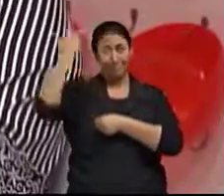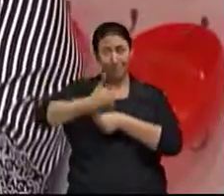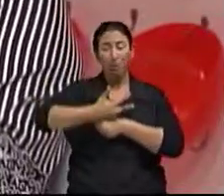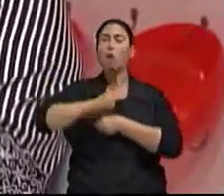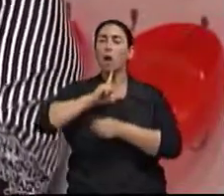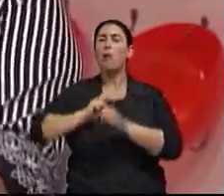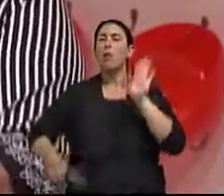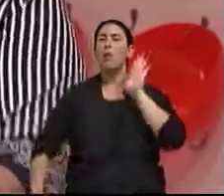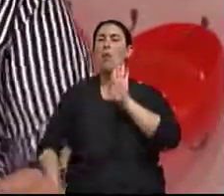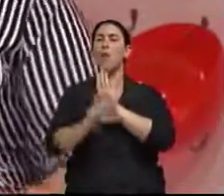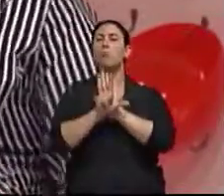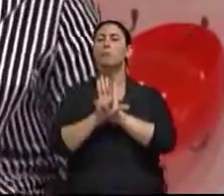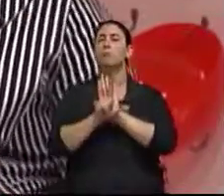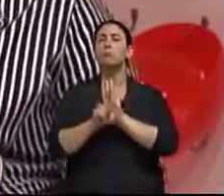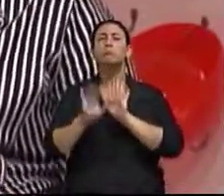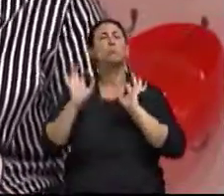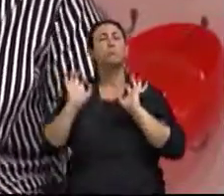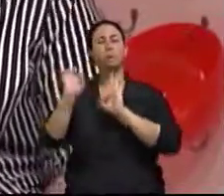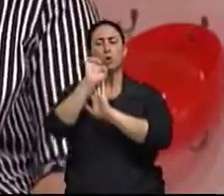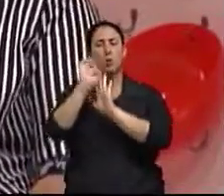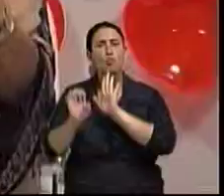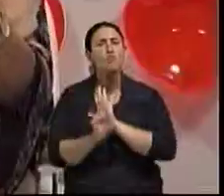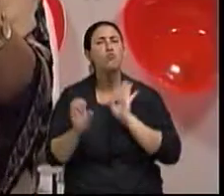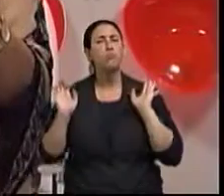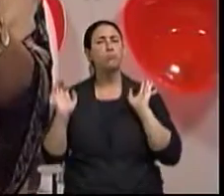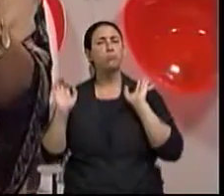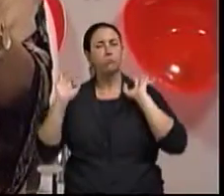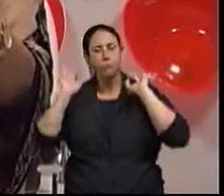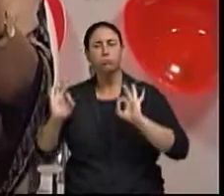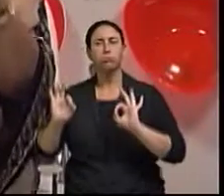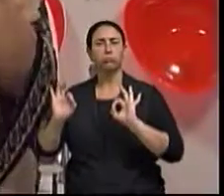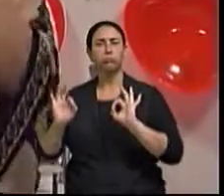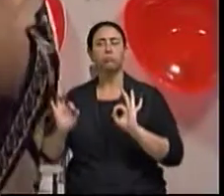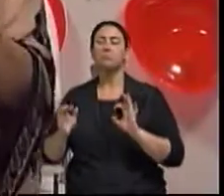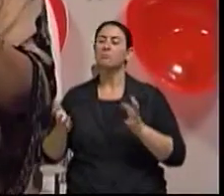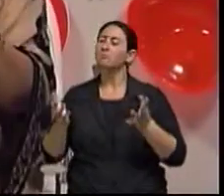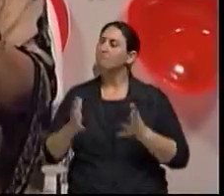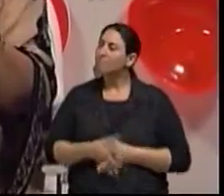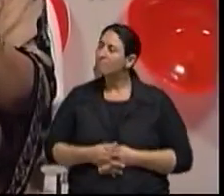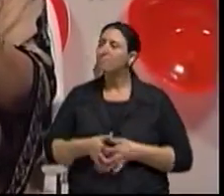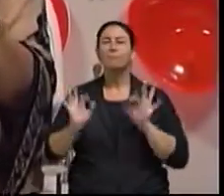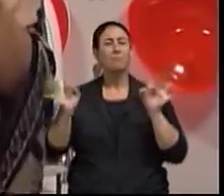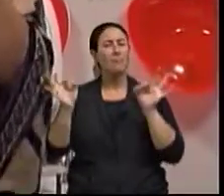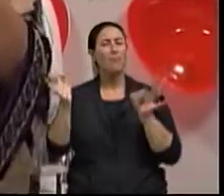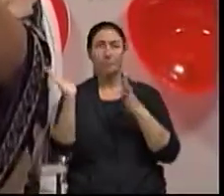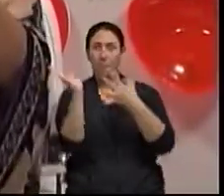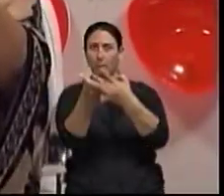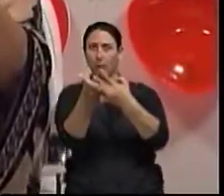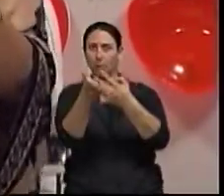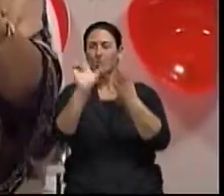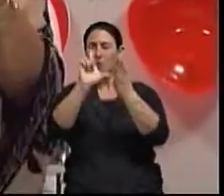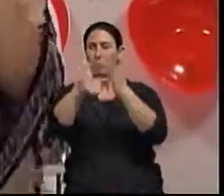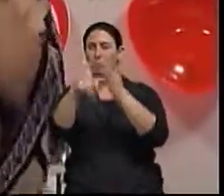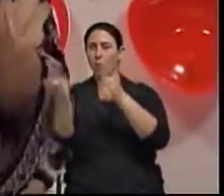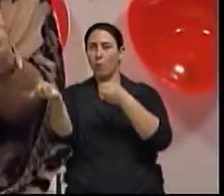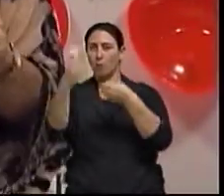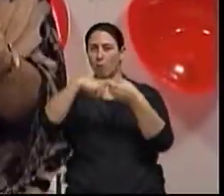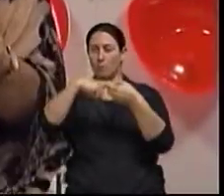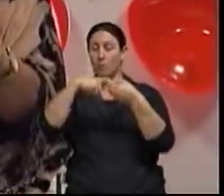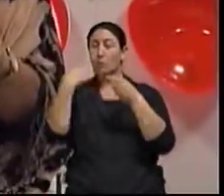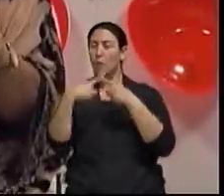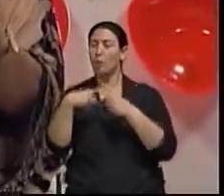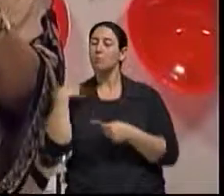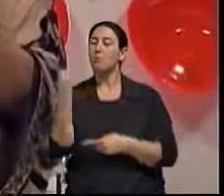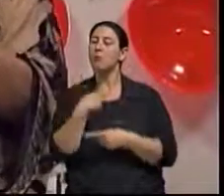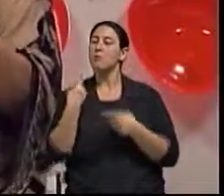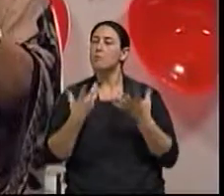a velhice. E é isso que é um dos desafios. E por isso que esse programa só vai fazer um pequeno intervalo e nós já voltamos, porque nós temos muito